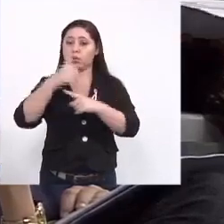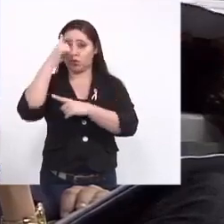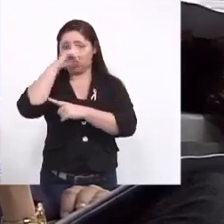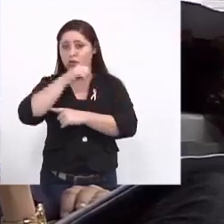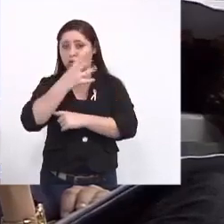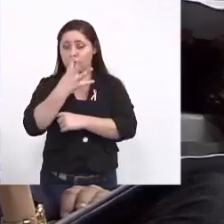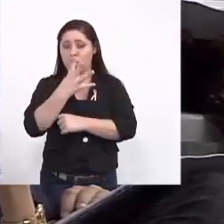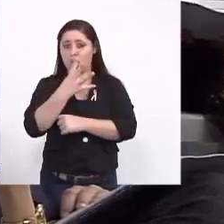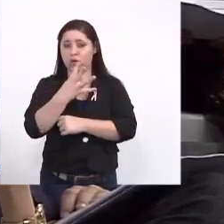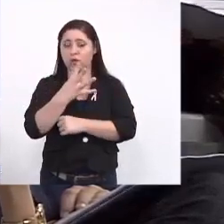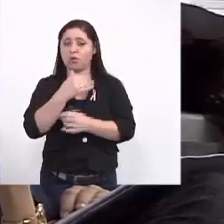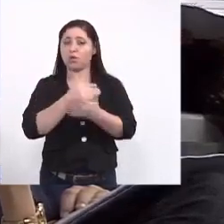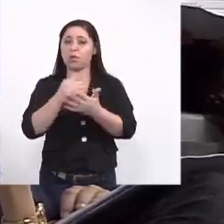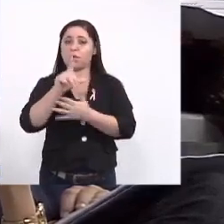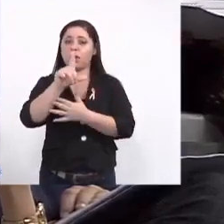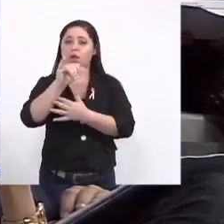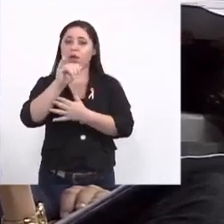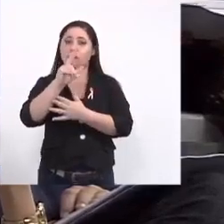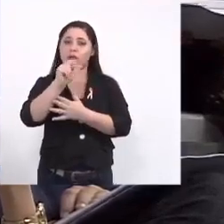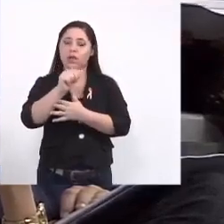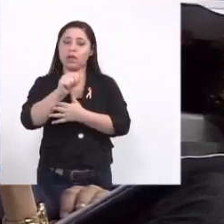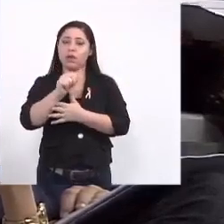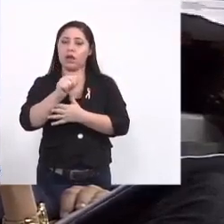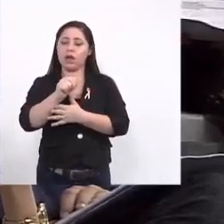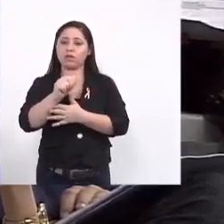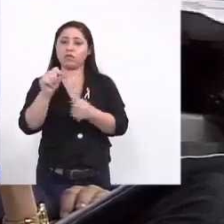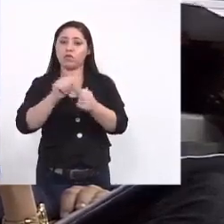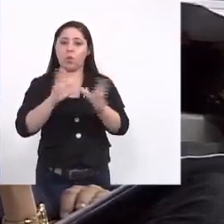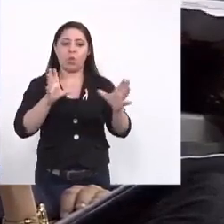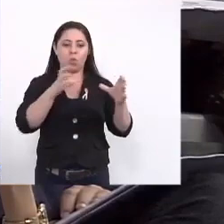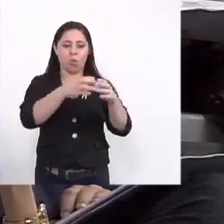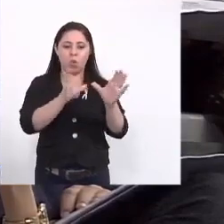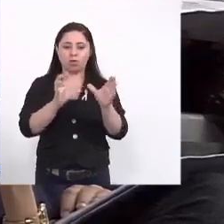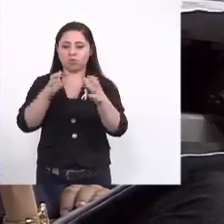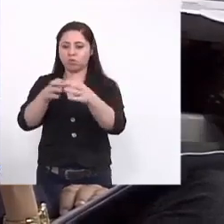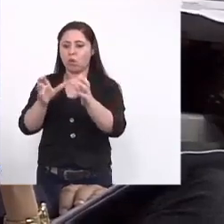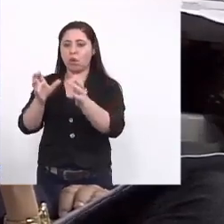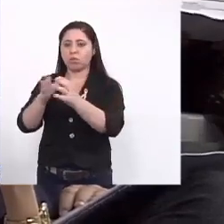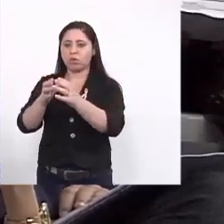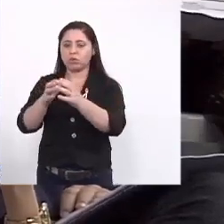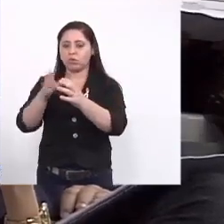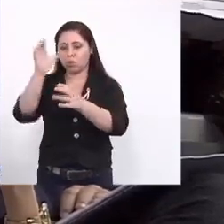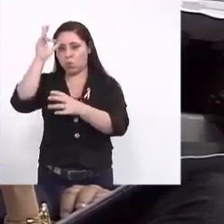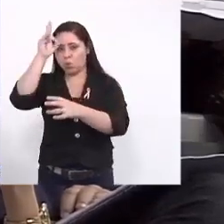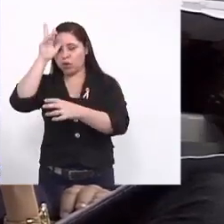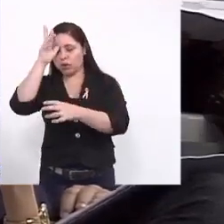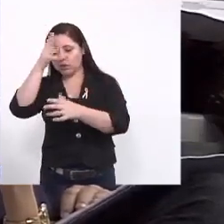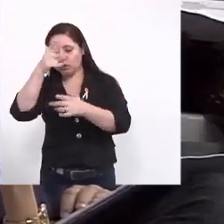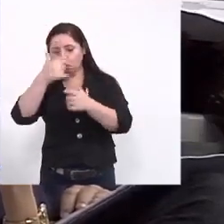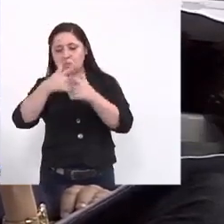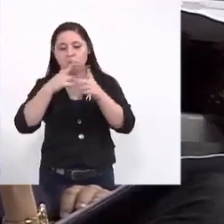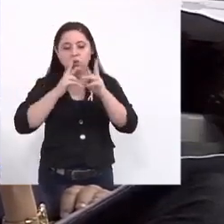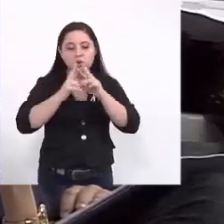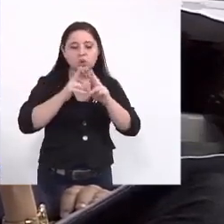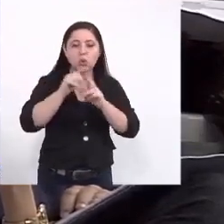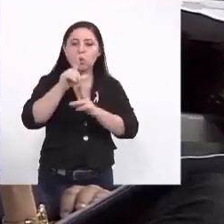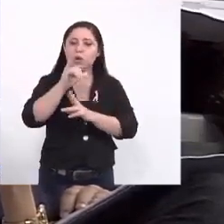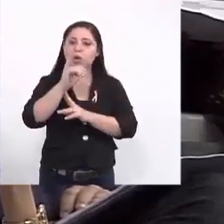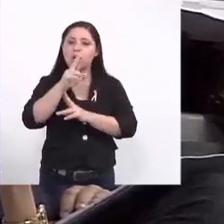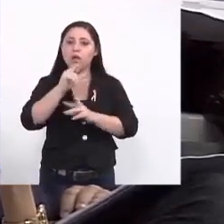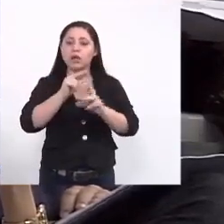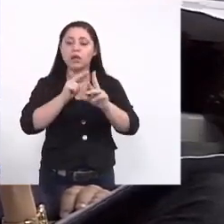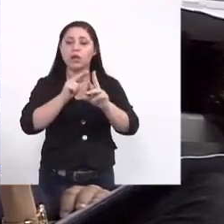dia 4 nós vamos fazer um trabalho de mutirão em cima do resultado do Lira o